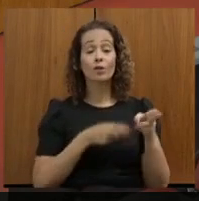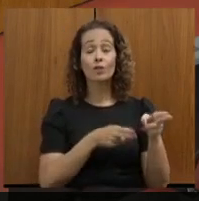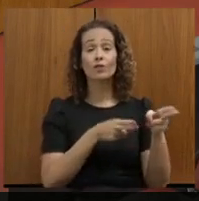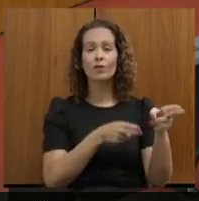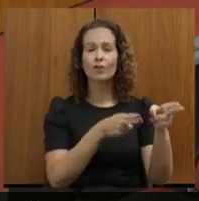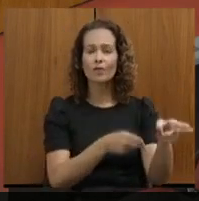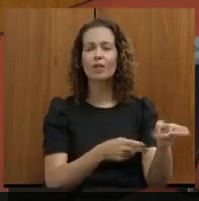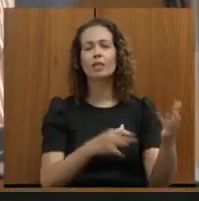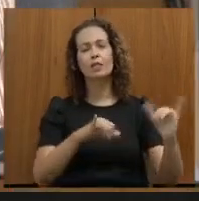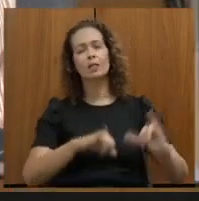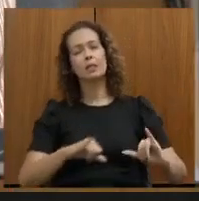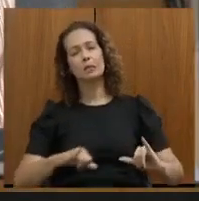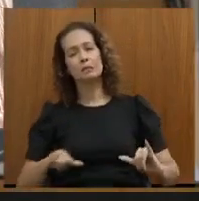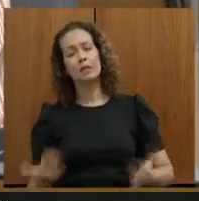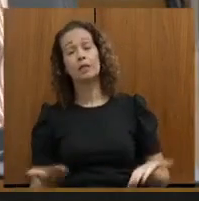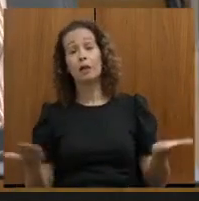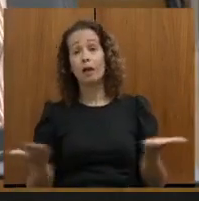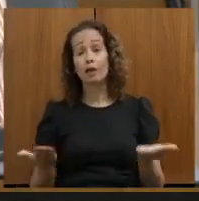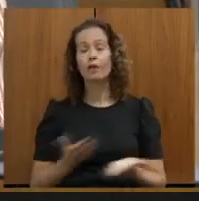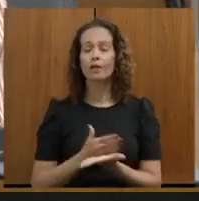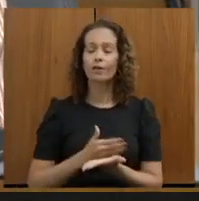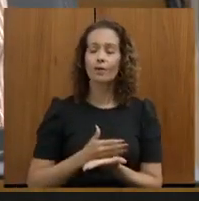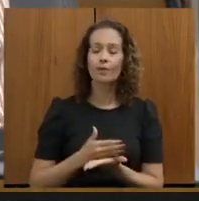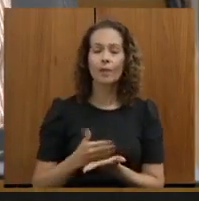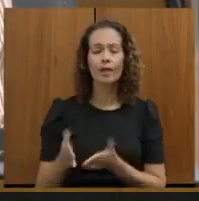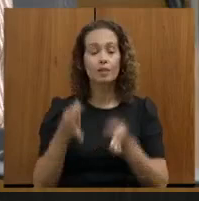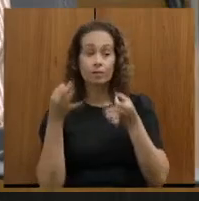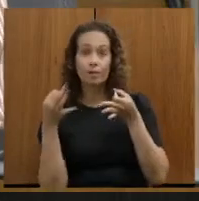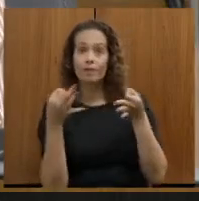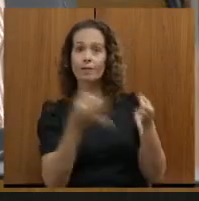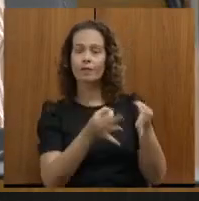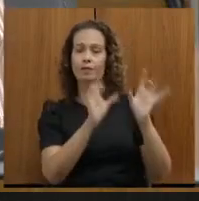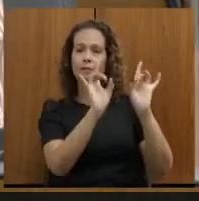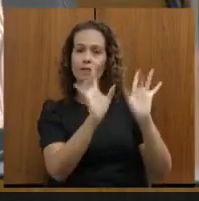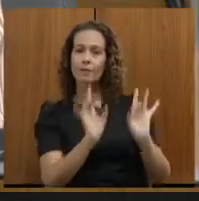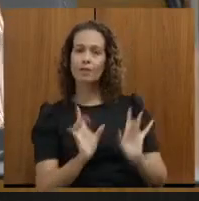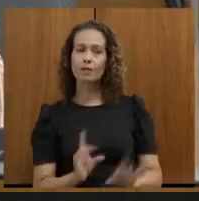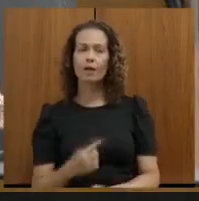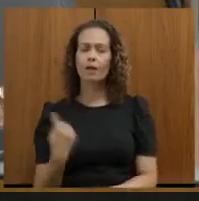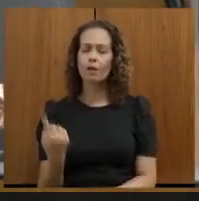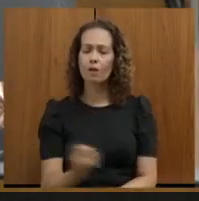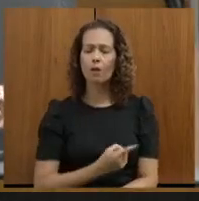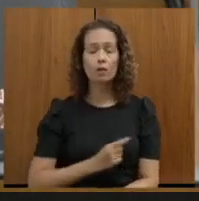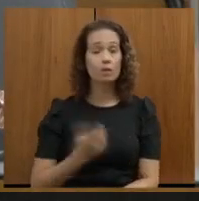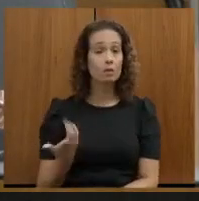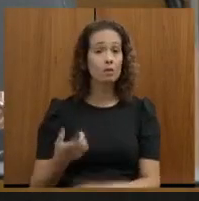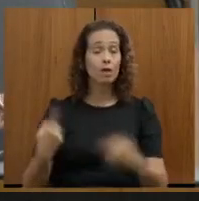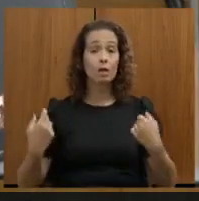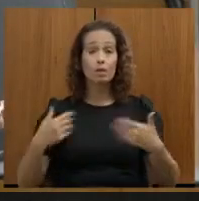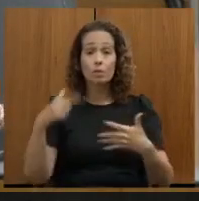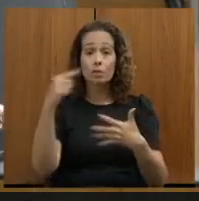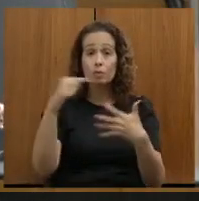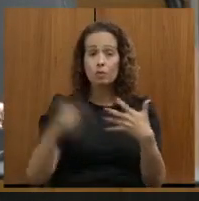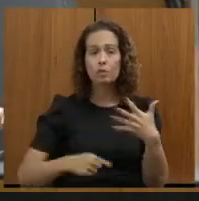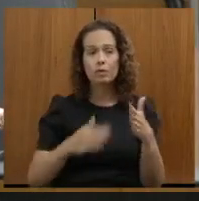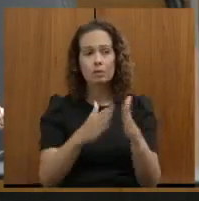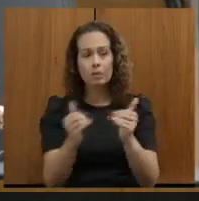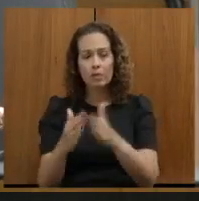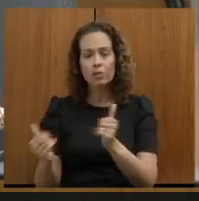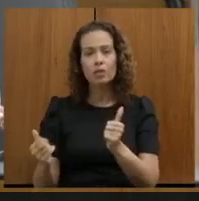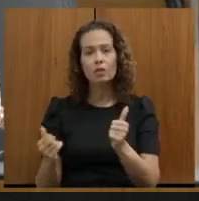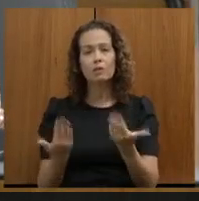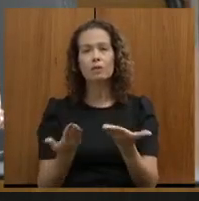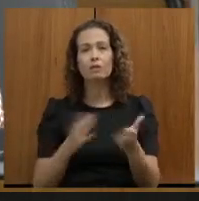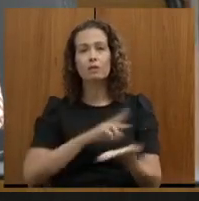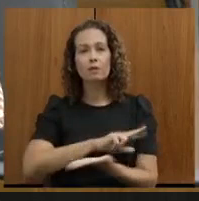sucateadas e que agora começam a ser olhadas. Nós temos muita demanda, secretário, muita mesmo. As situações